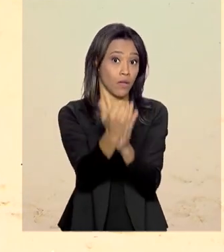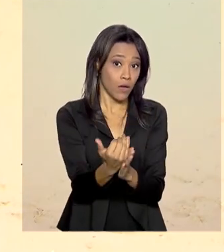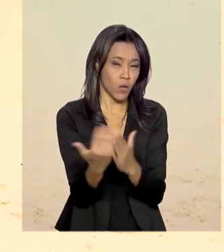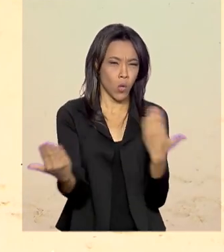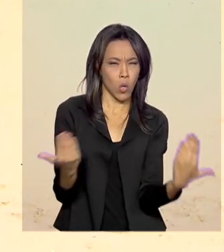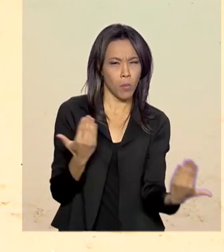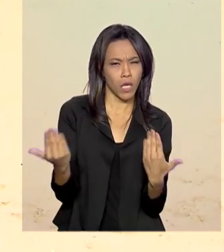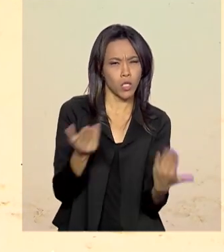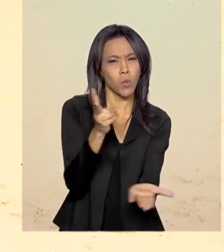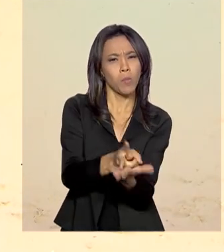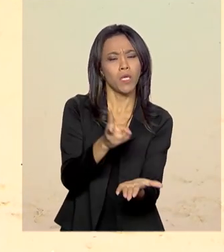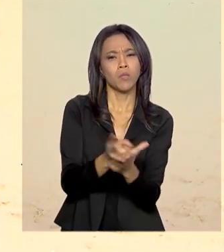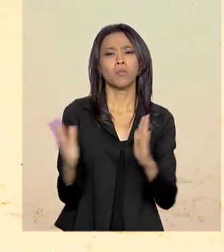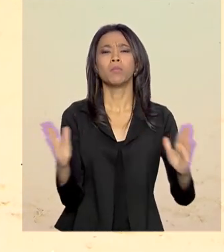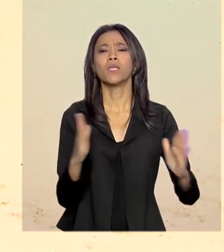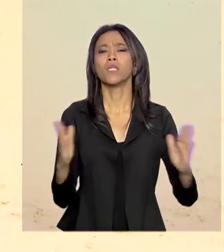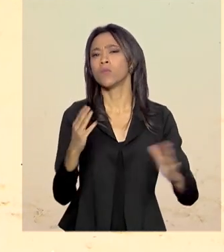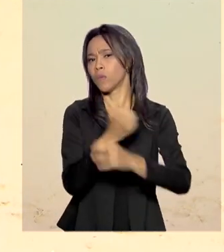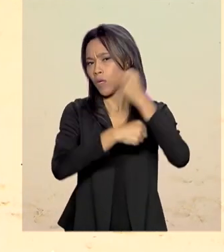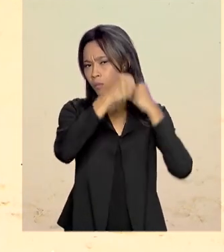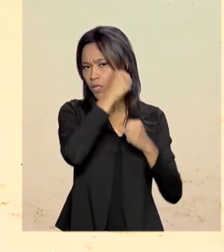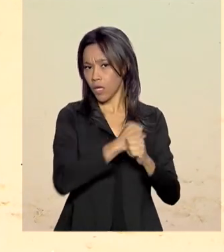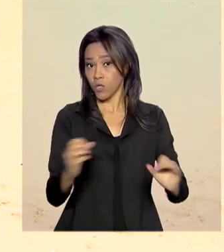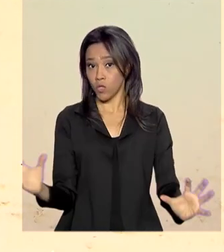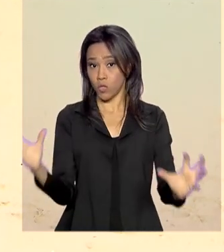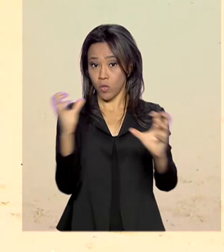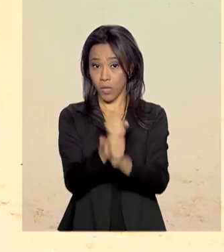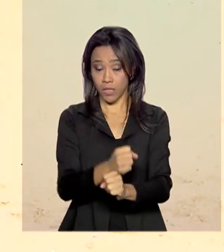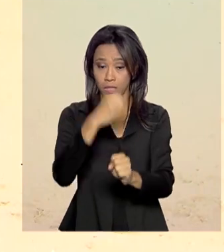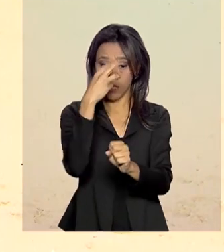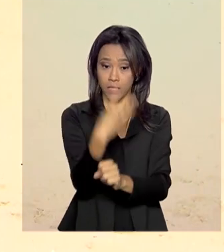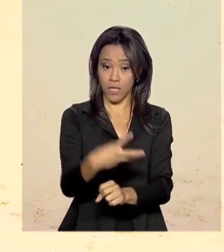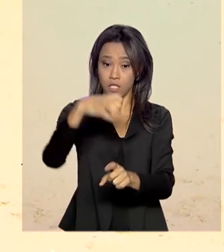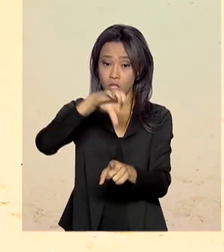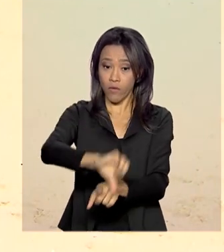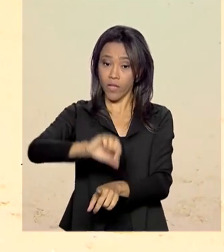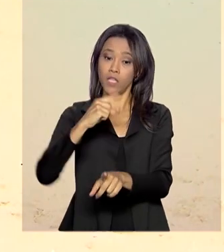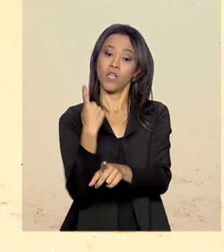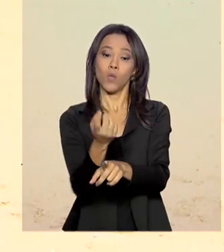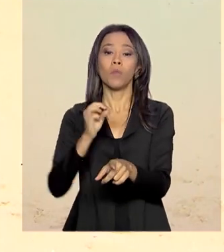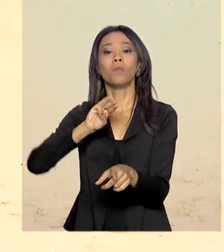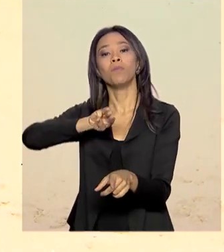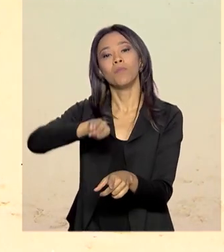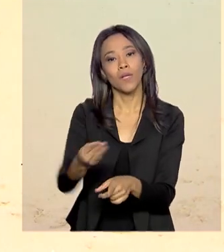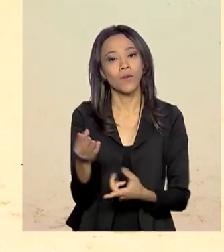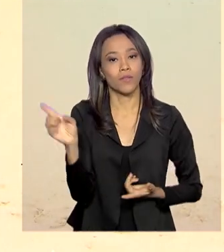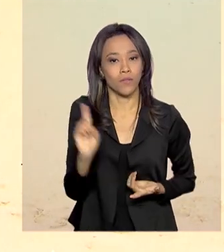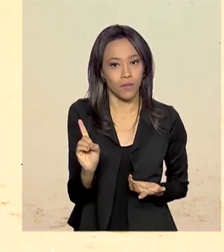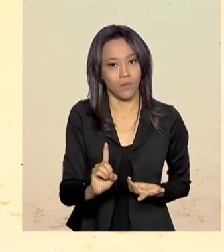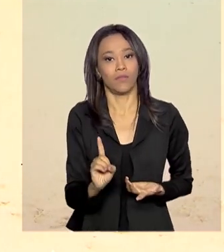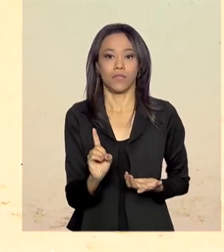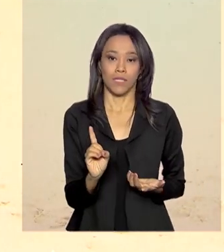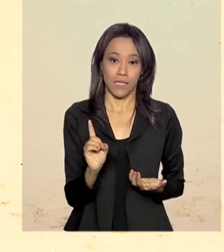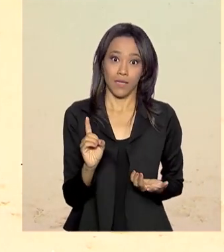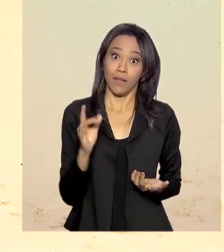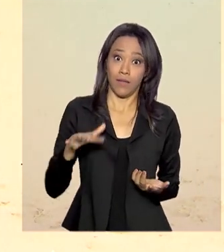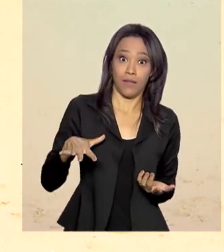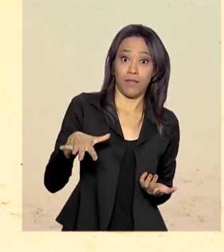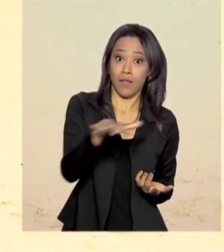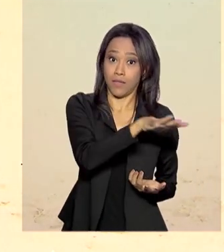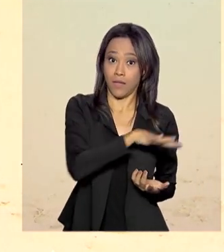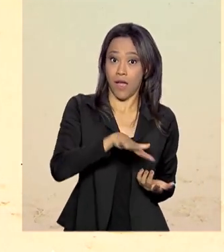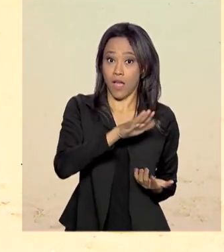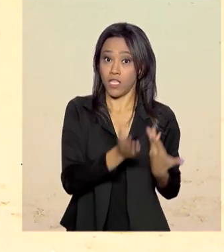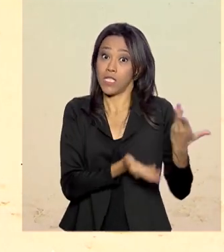comparação com o mesmo período do ano passado, totalizando 391 milhões de dólares. E nos esforços para aquecer o setor, o